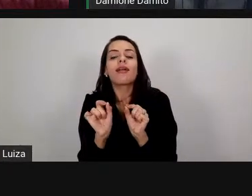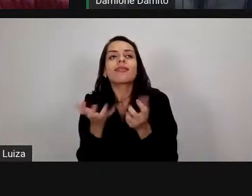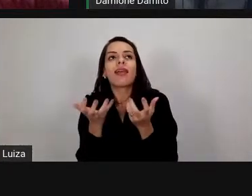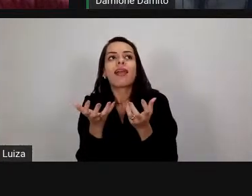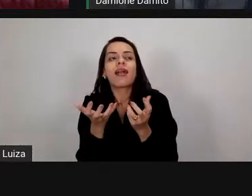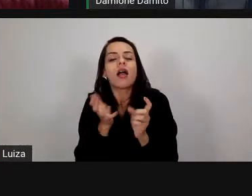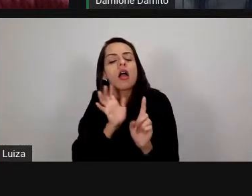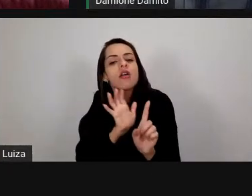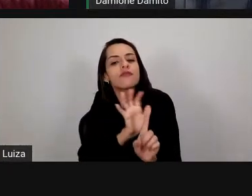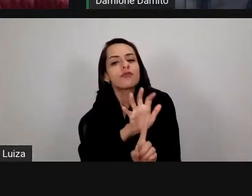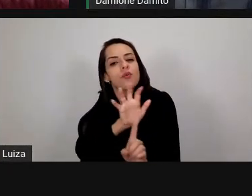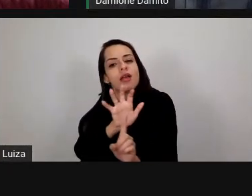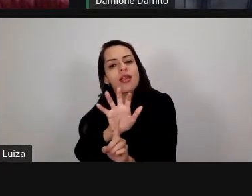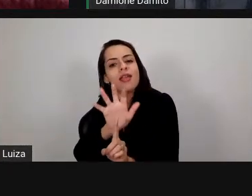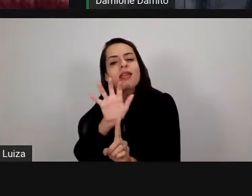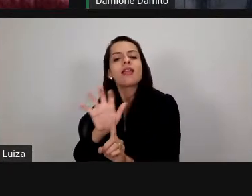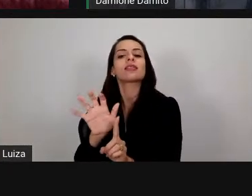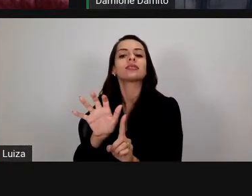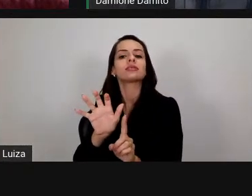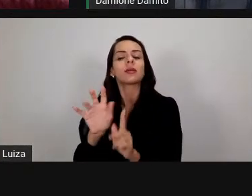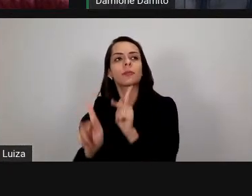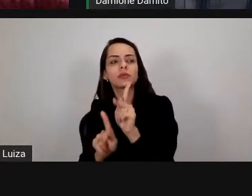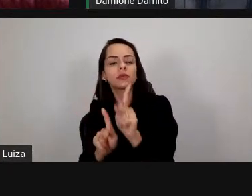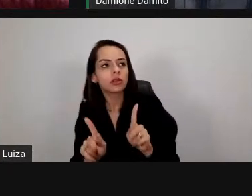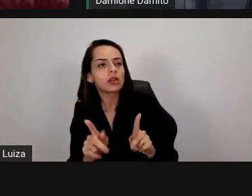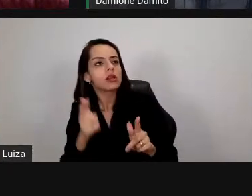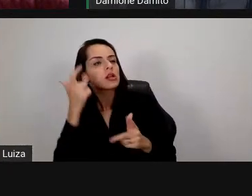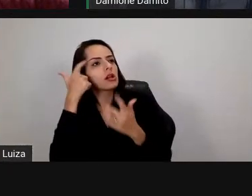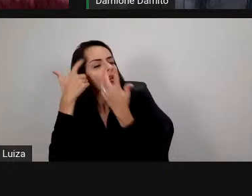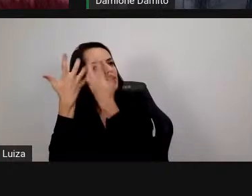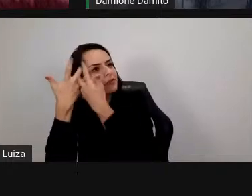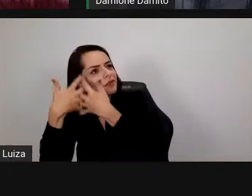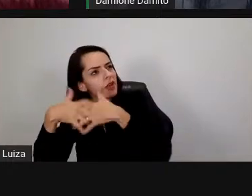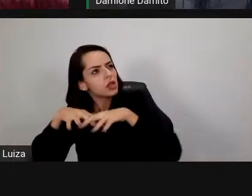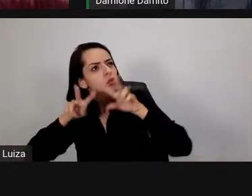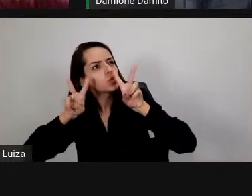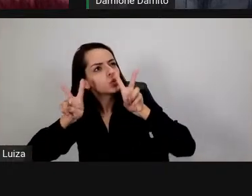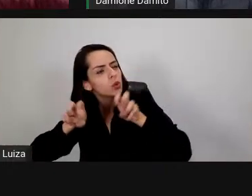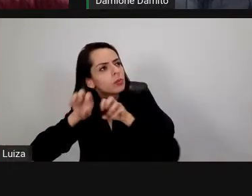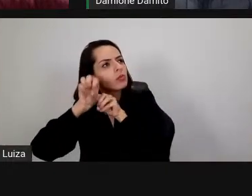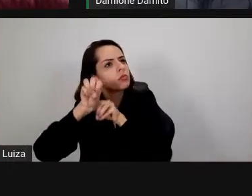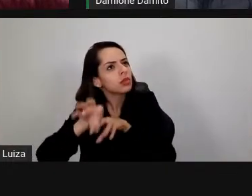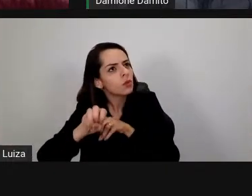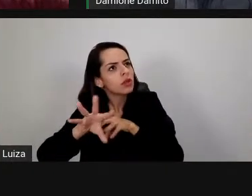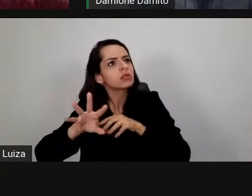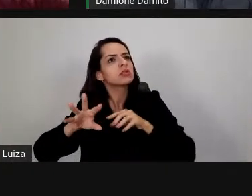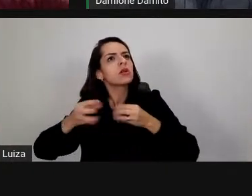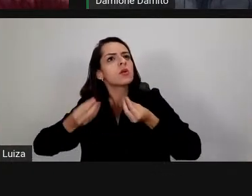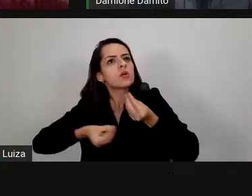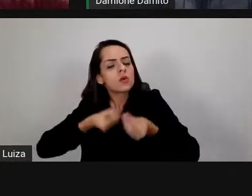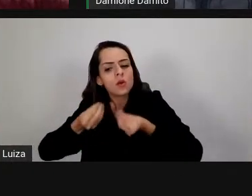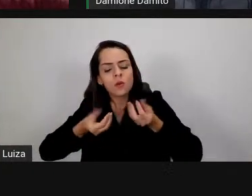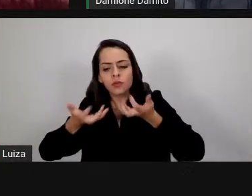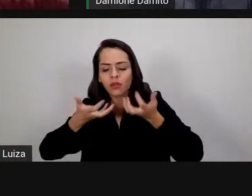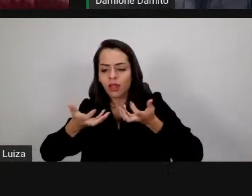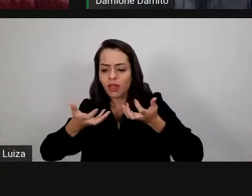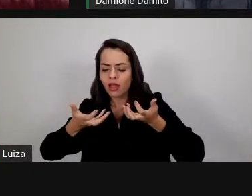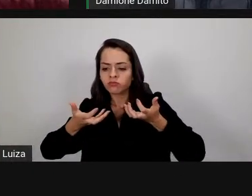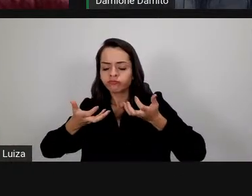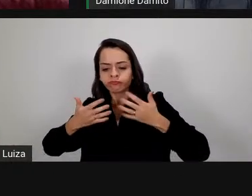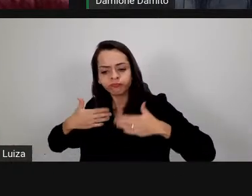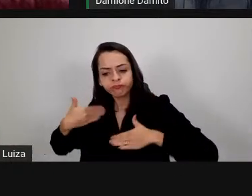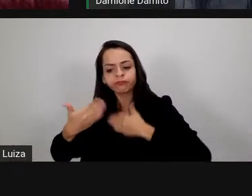de pessoas que pensam que refletem a educação que estão dispostas a contribuir conosco e essa